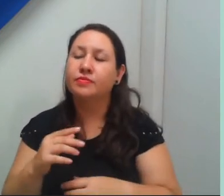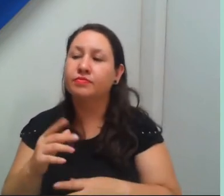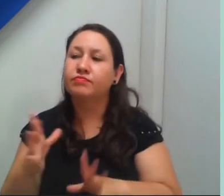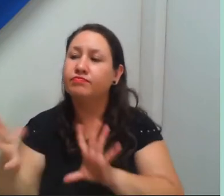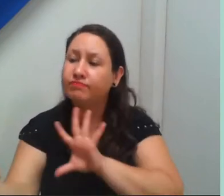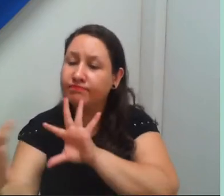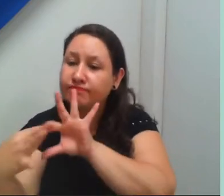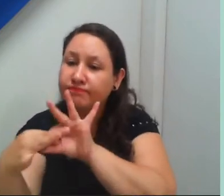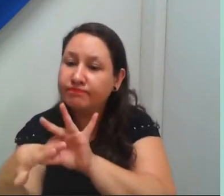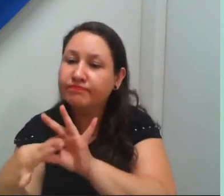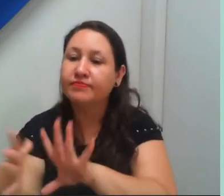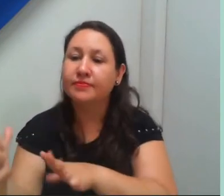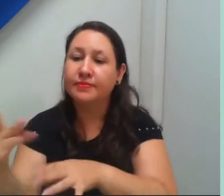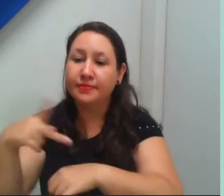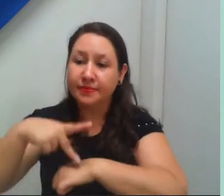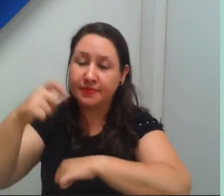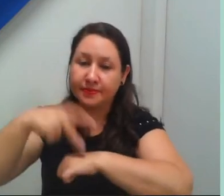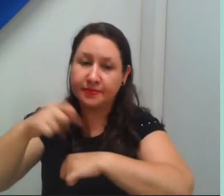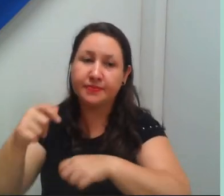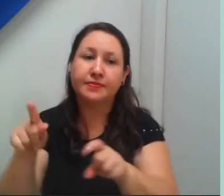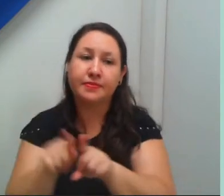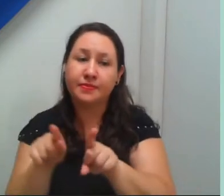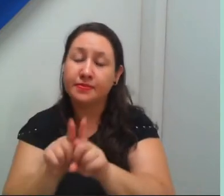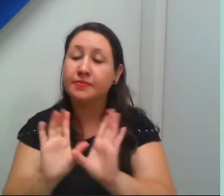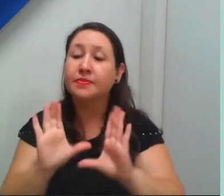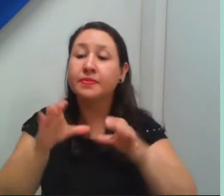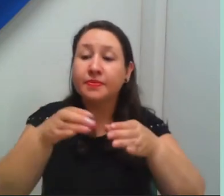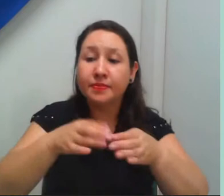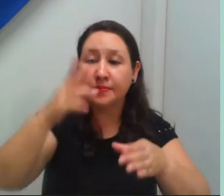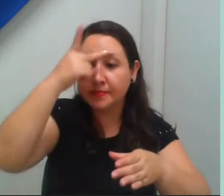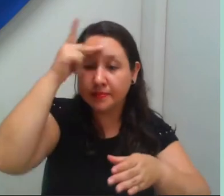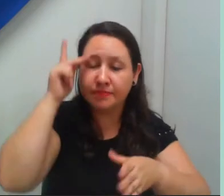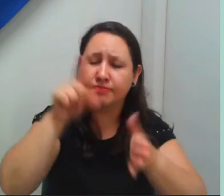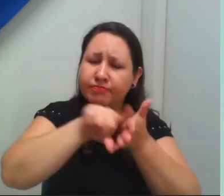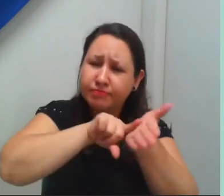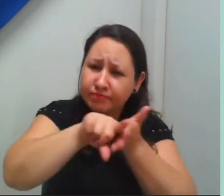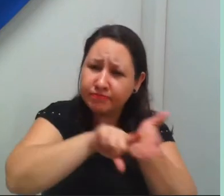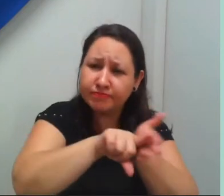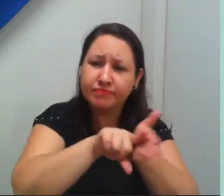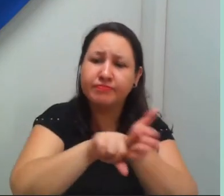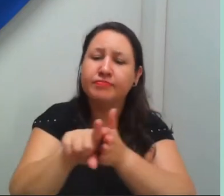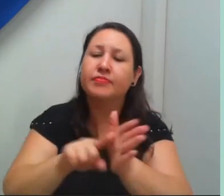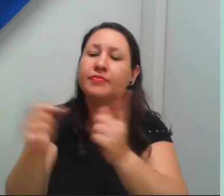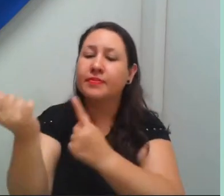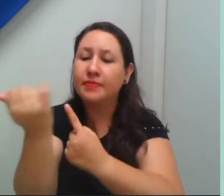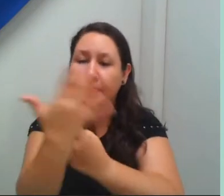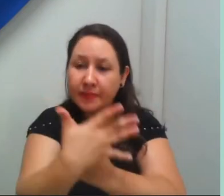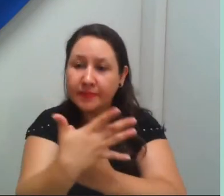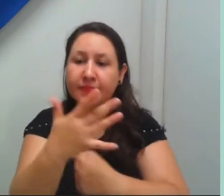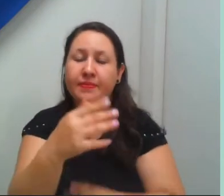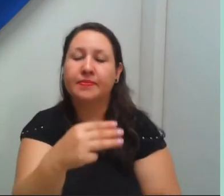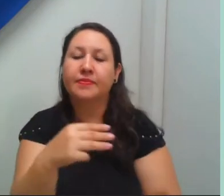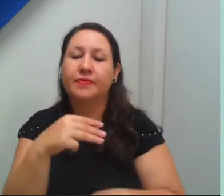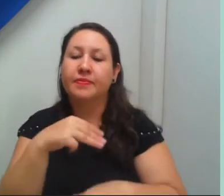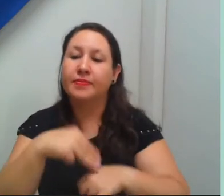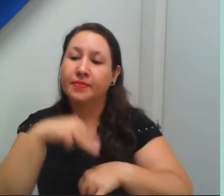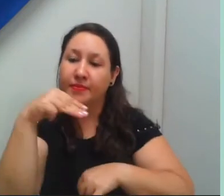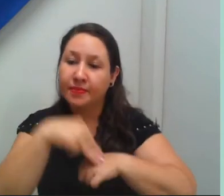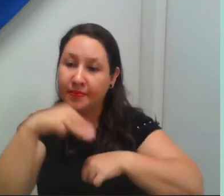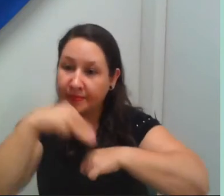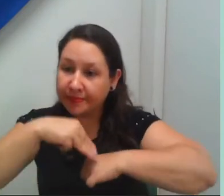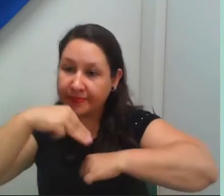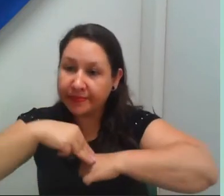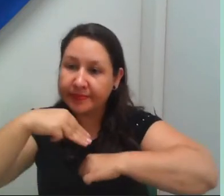também é uma ação vinculada ao grupo de pesquisa do mestrado, do Prof. EPT, em Educação